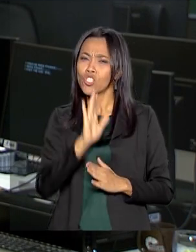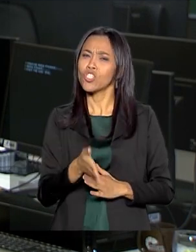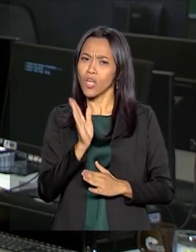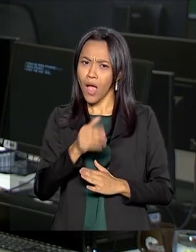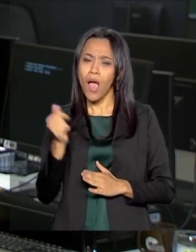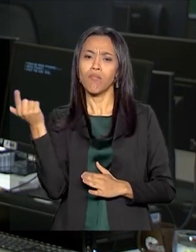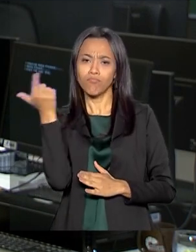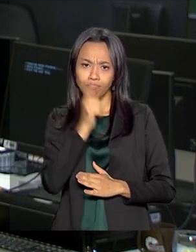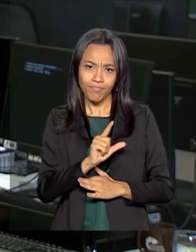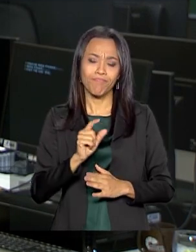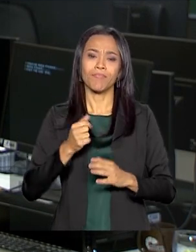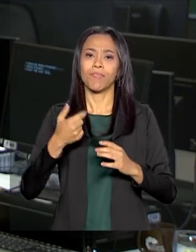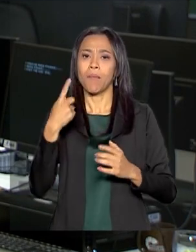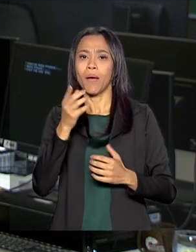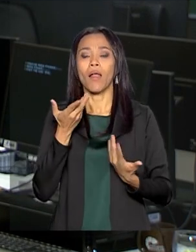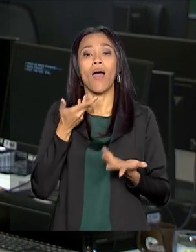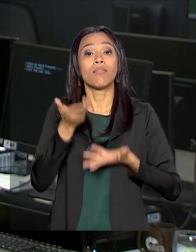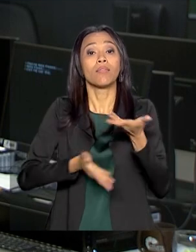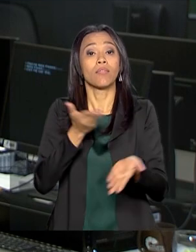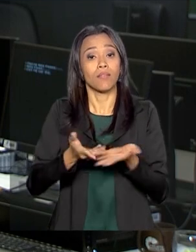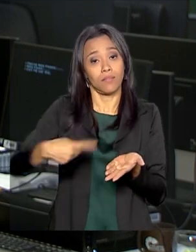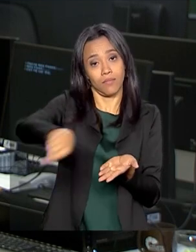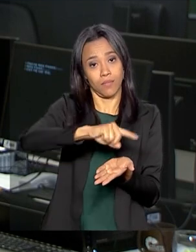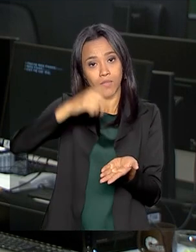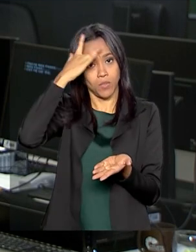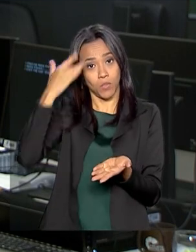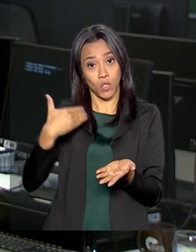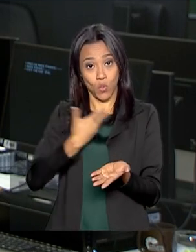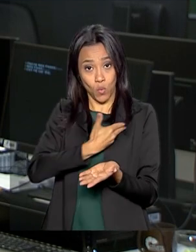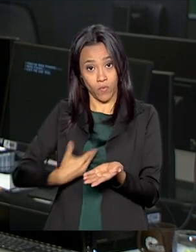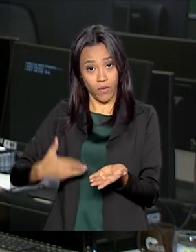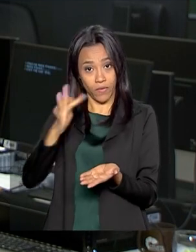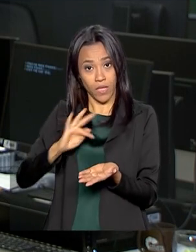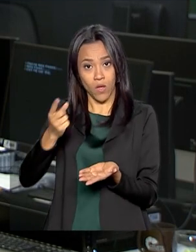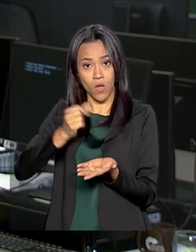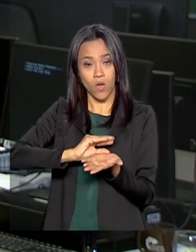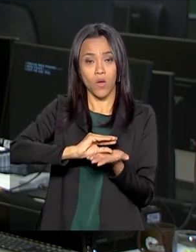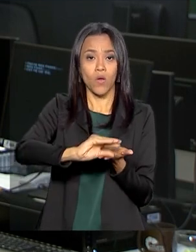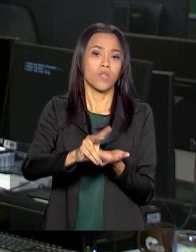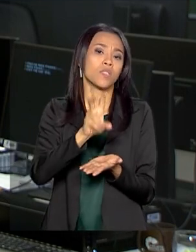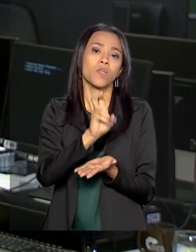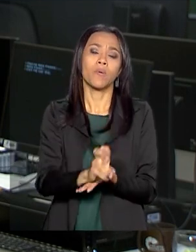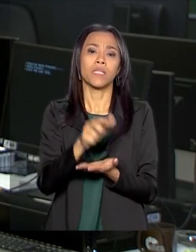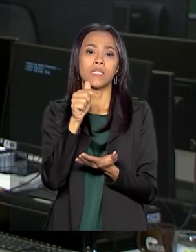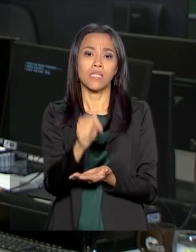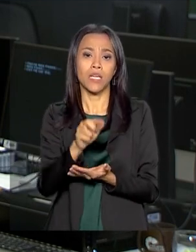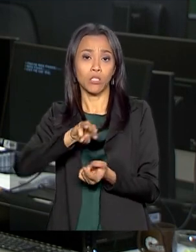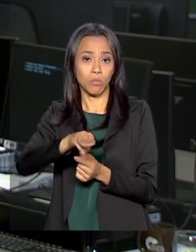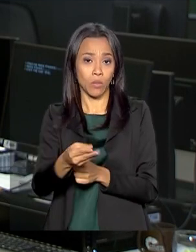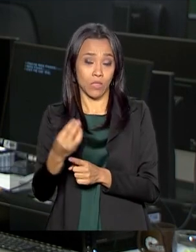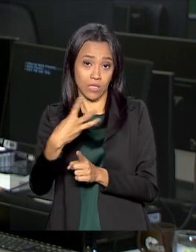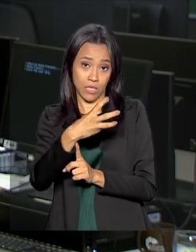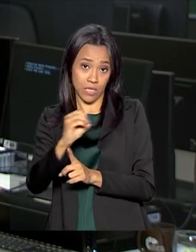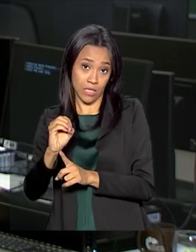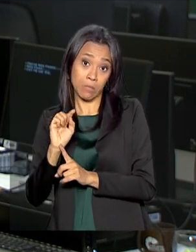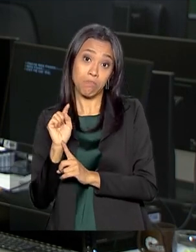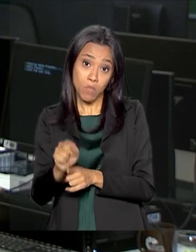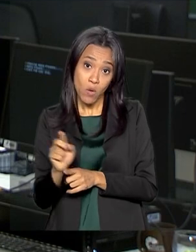contempladas com a ampliação do atendimento. E o governo federal irá repassar cerca de R$ 57,3 milhões a